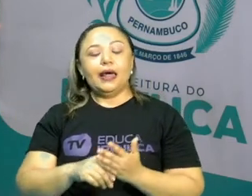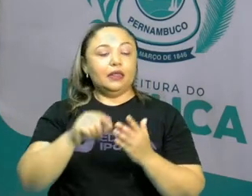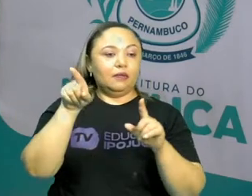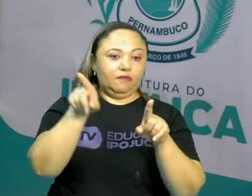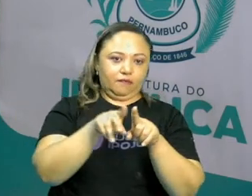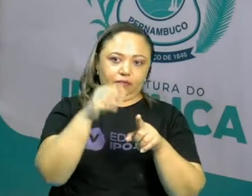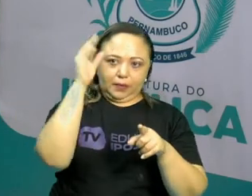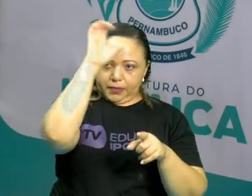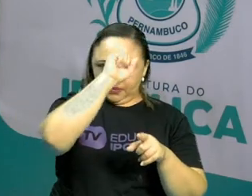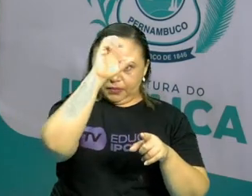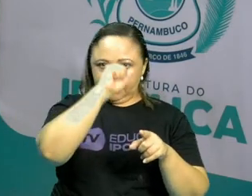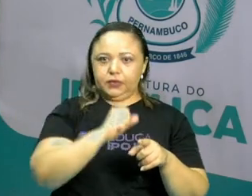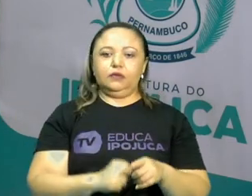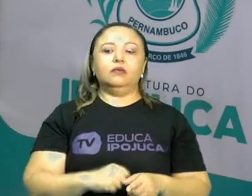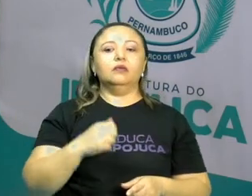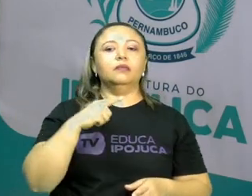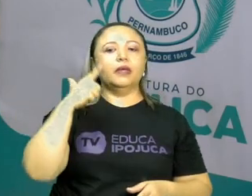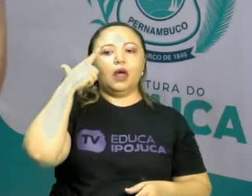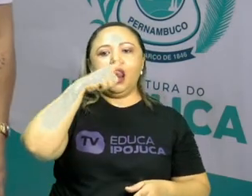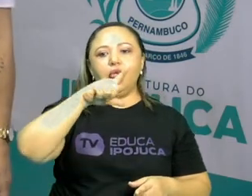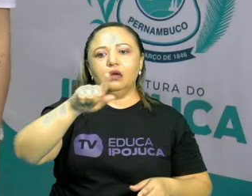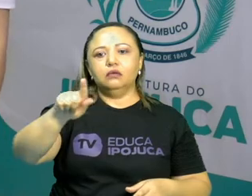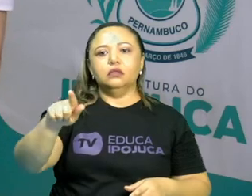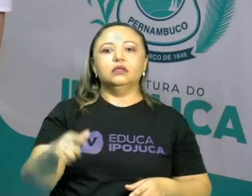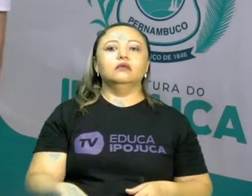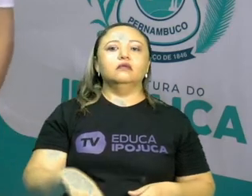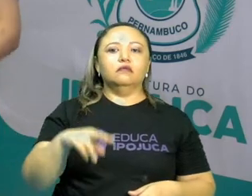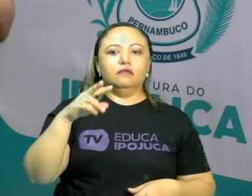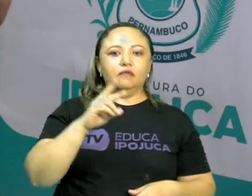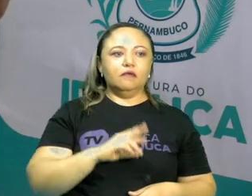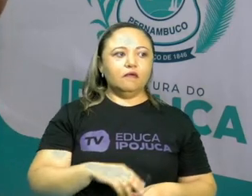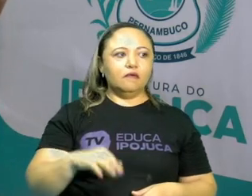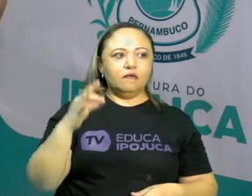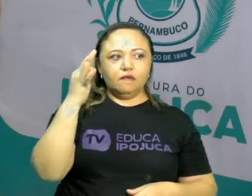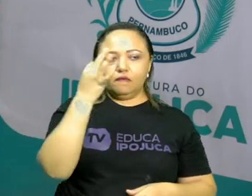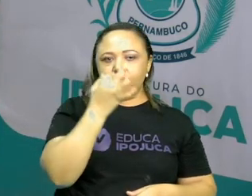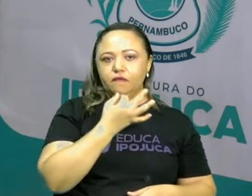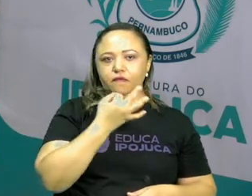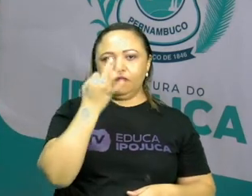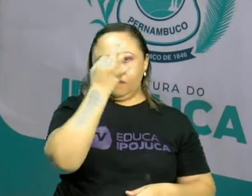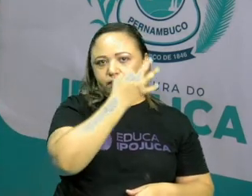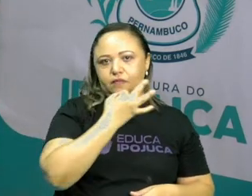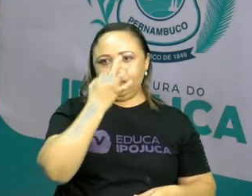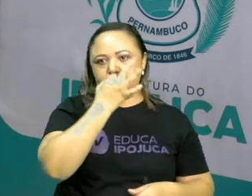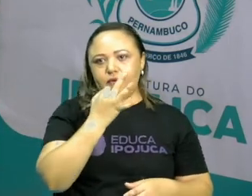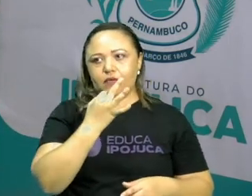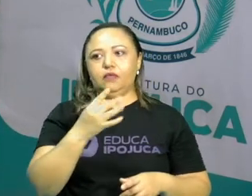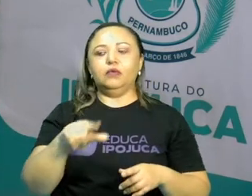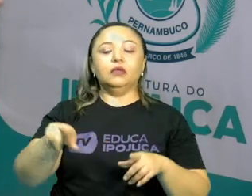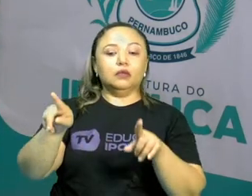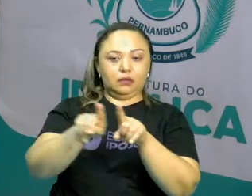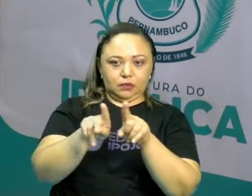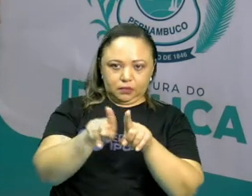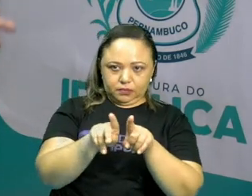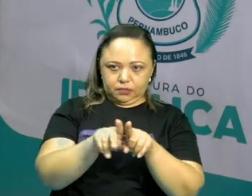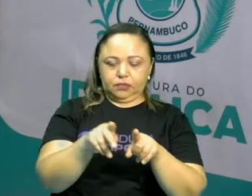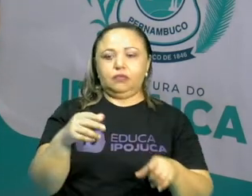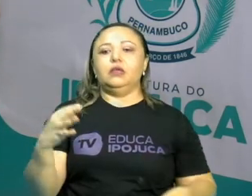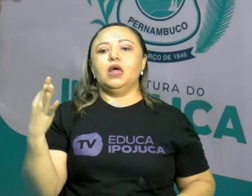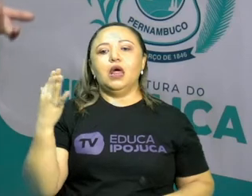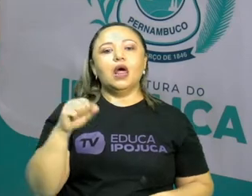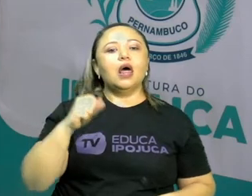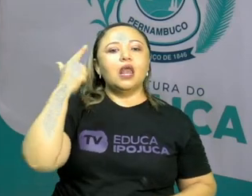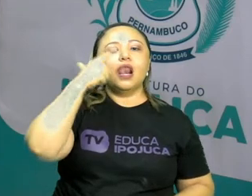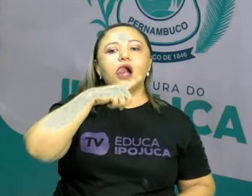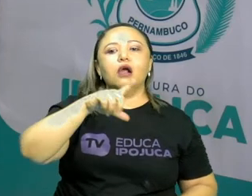verbal, o desenho, as cores e etc. Ok? Aqui estão as nossas referências para quem quiser aprofundar um